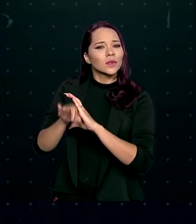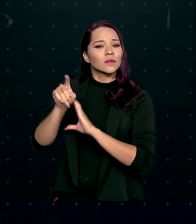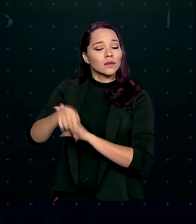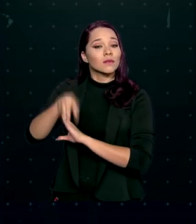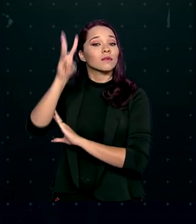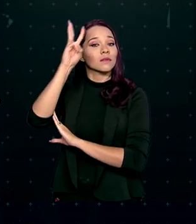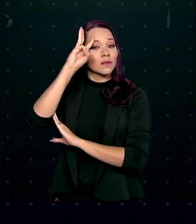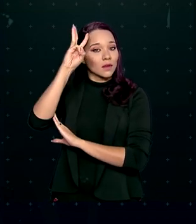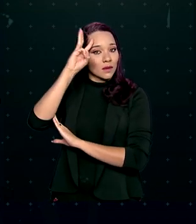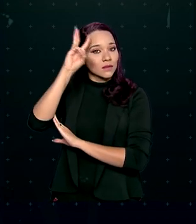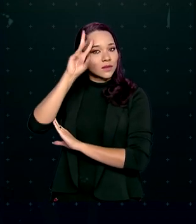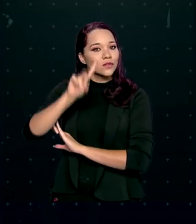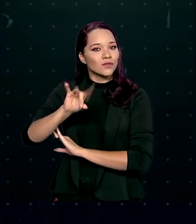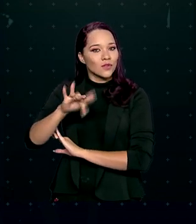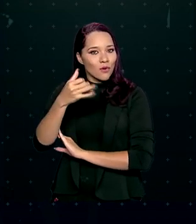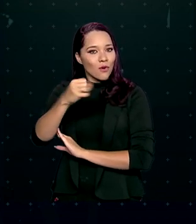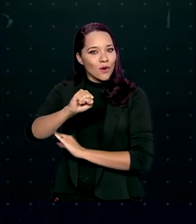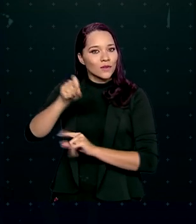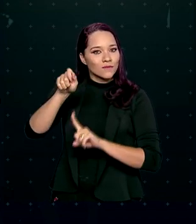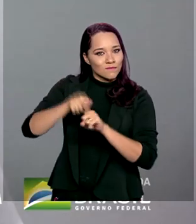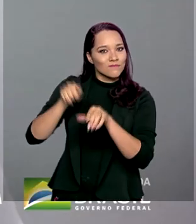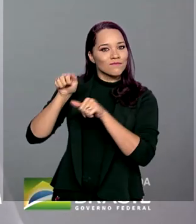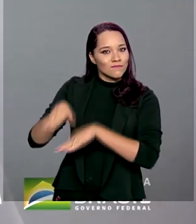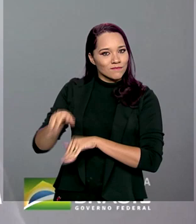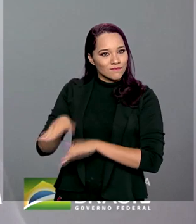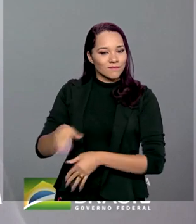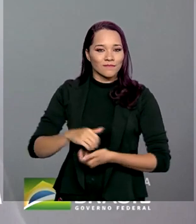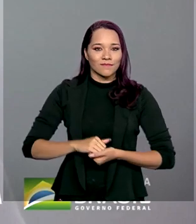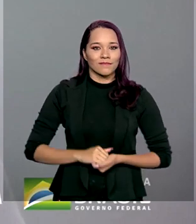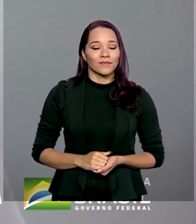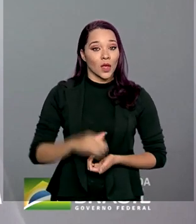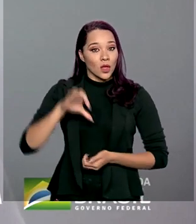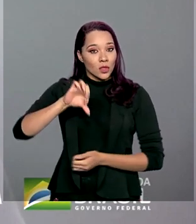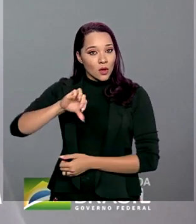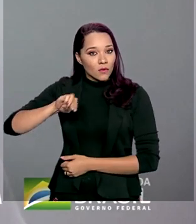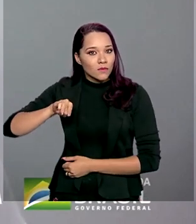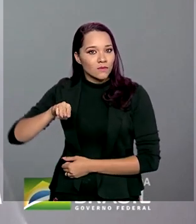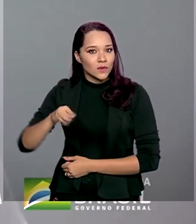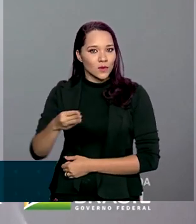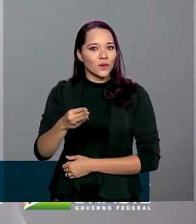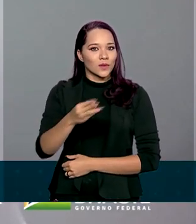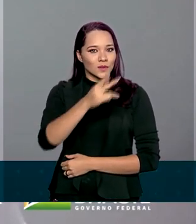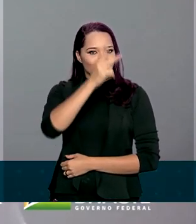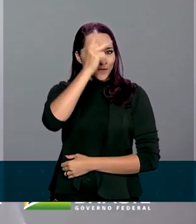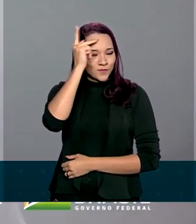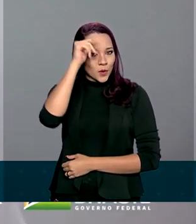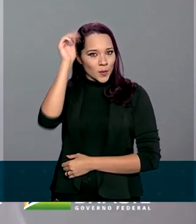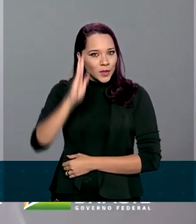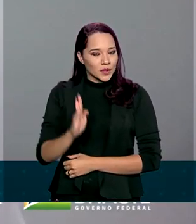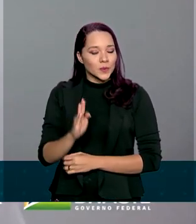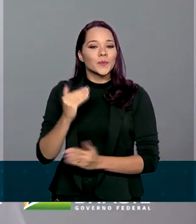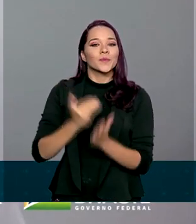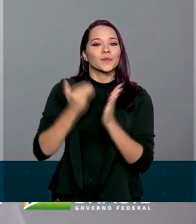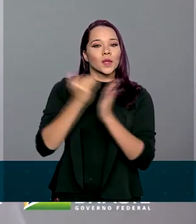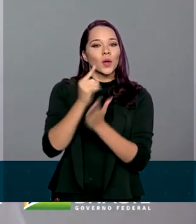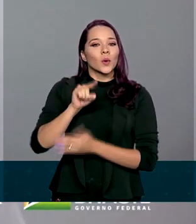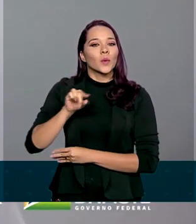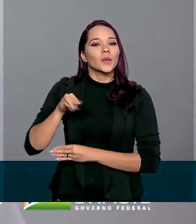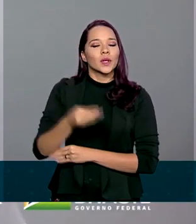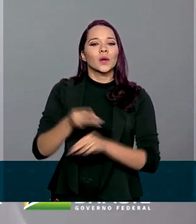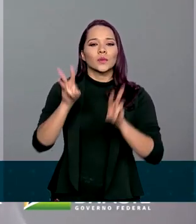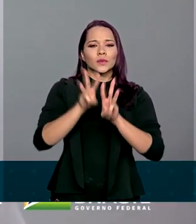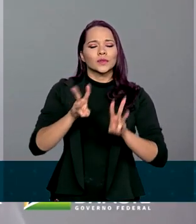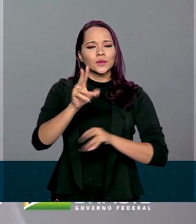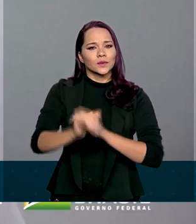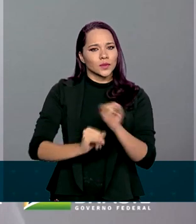terça-feira, dia 8 de setembro. 9 milhões de maquininhas pelo Brasil e mais de um milhão de sites pela